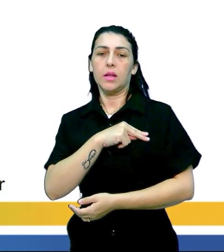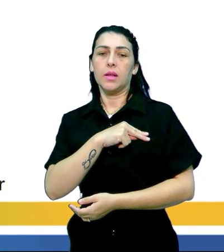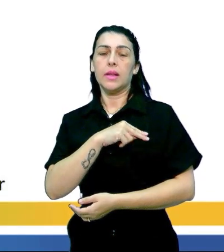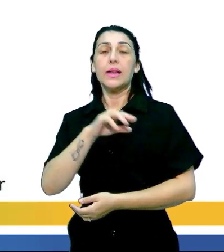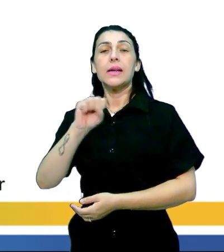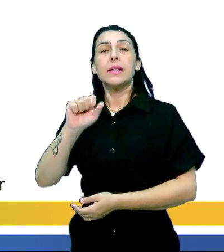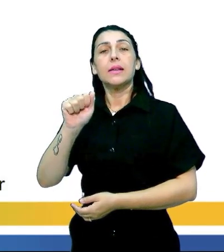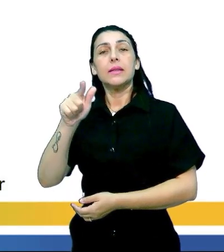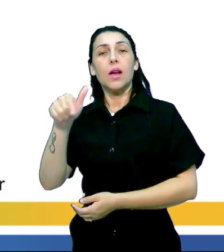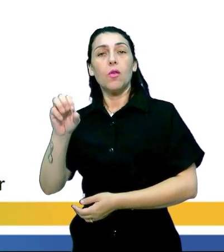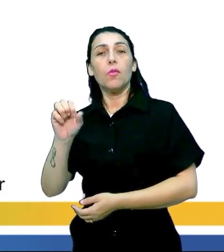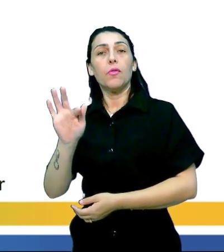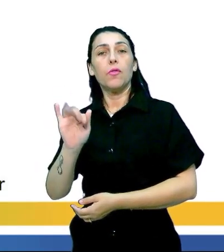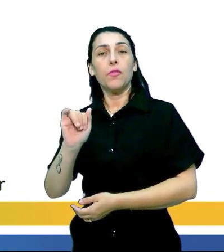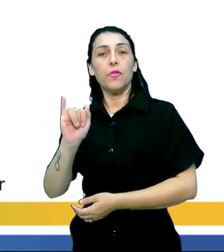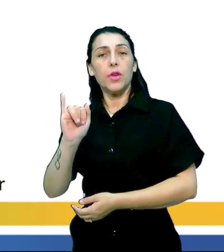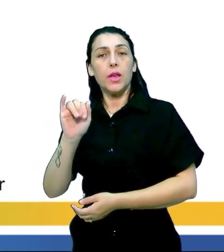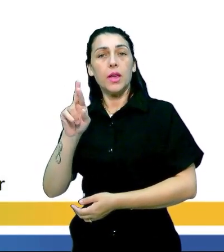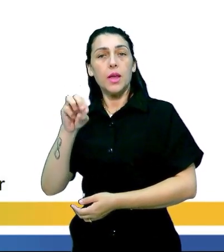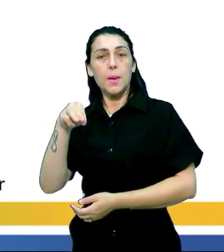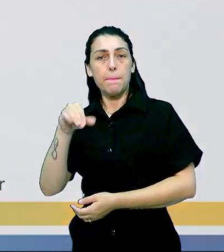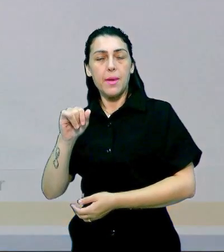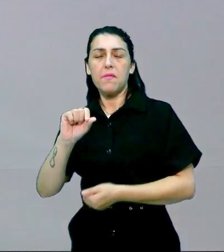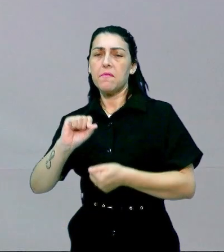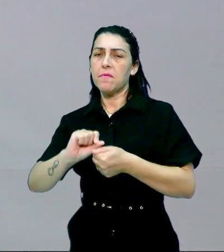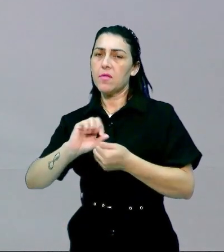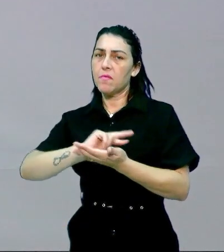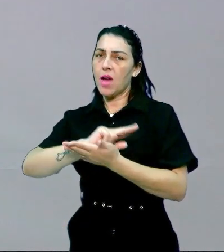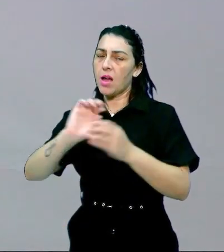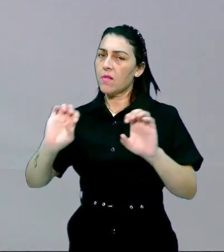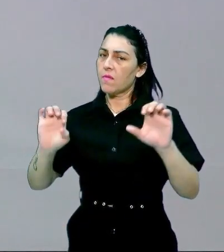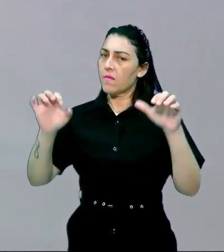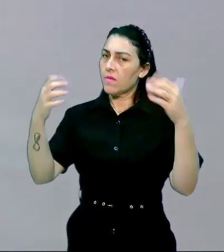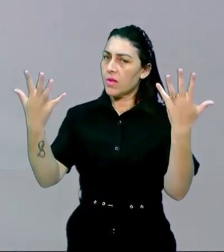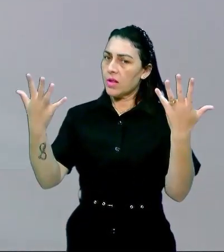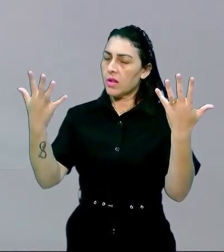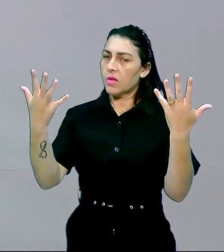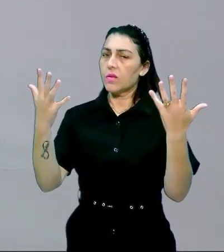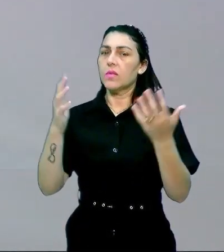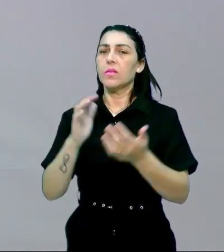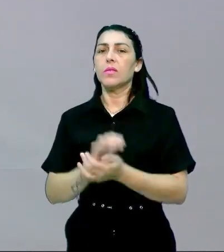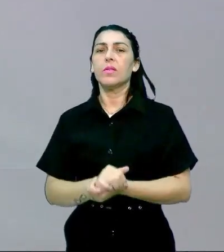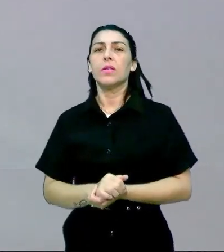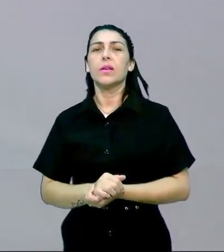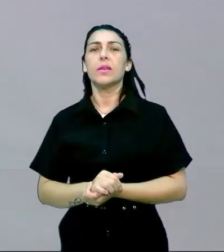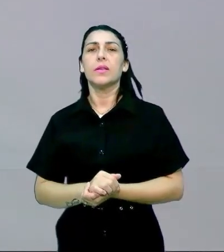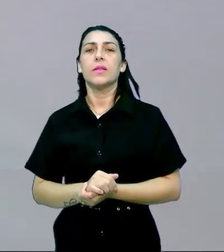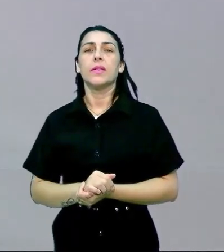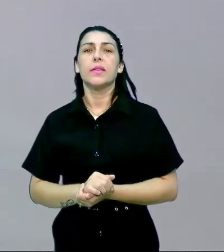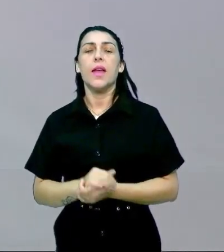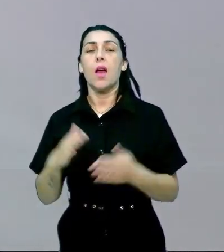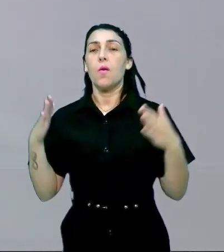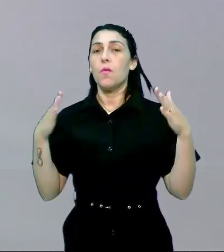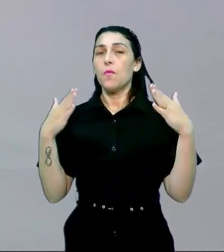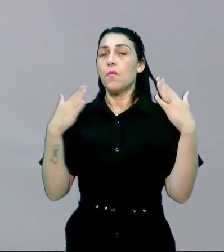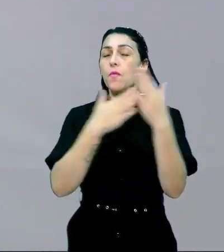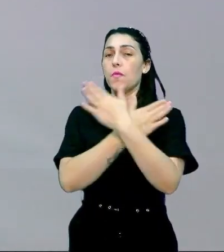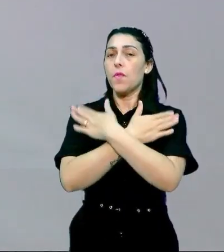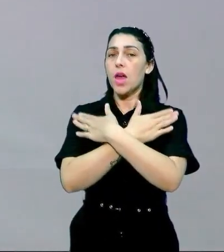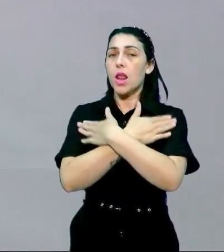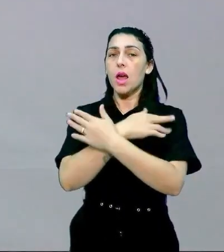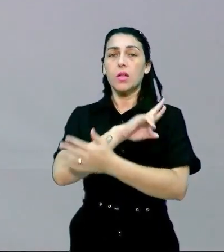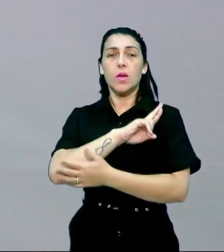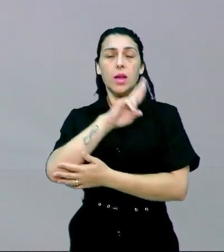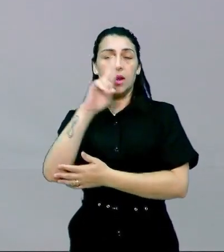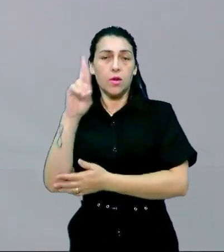e aí são realizados vários eventos né no dia de san firmin que é um feriado religioso né são